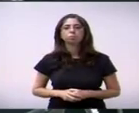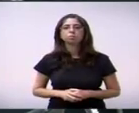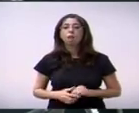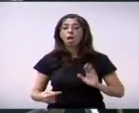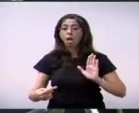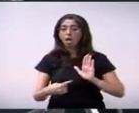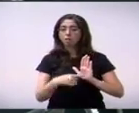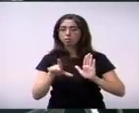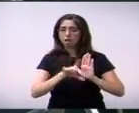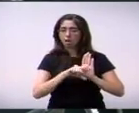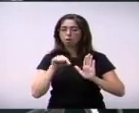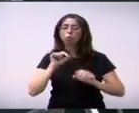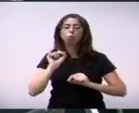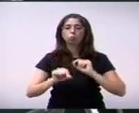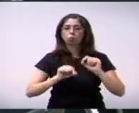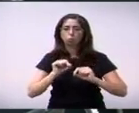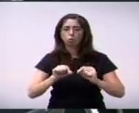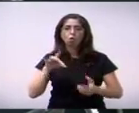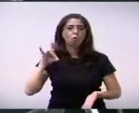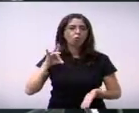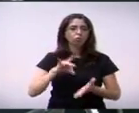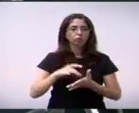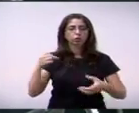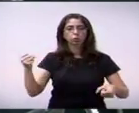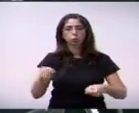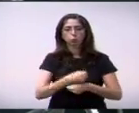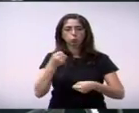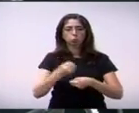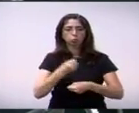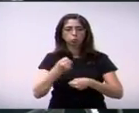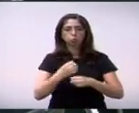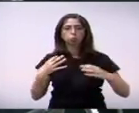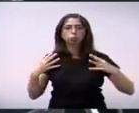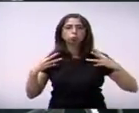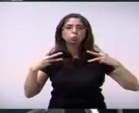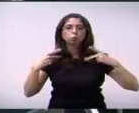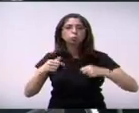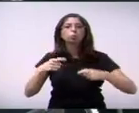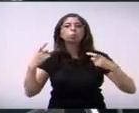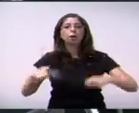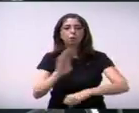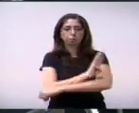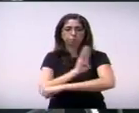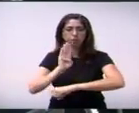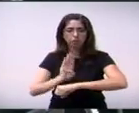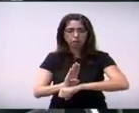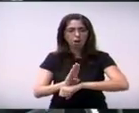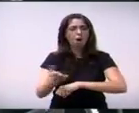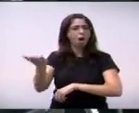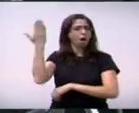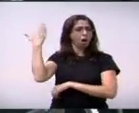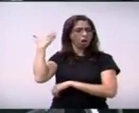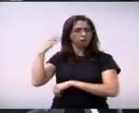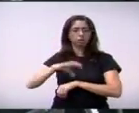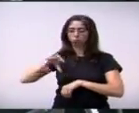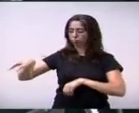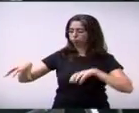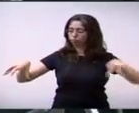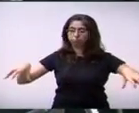sobre a regularização das construções existentes no bairro Betel na época da